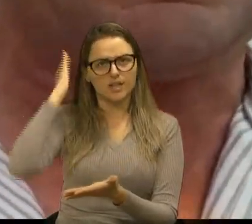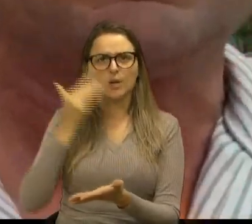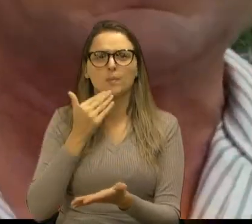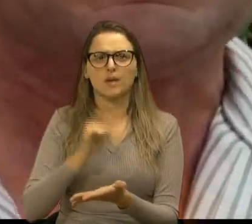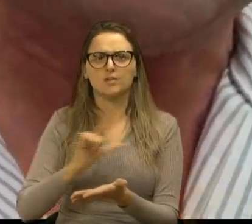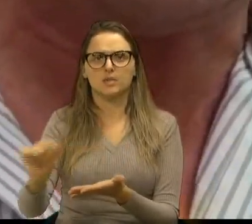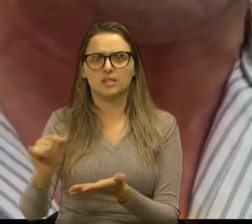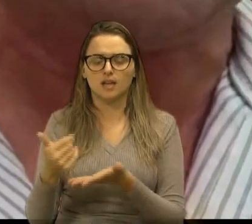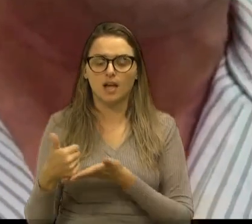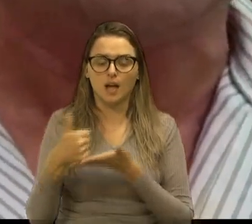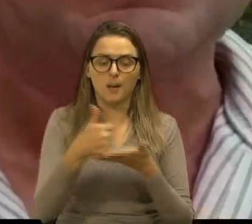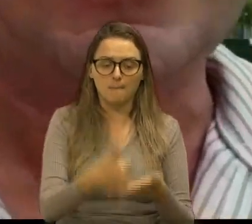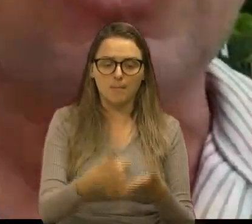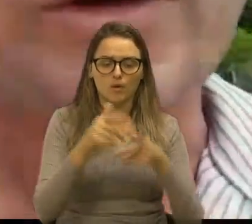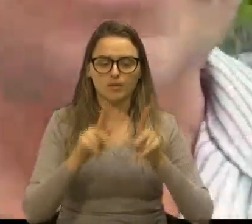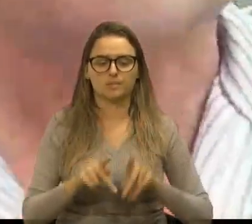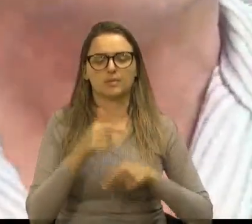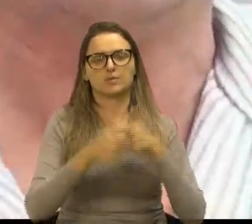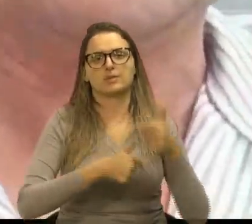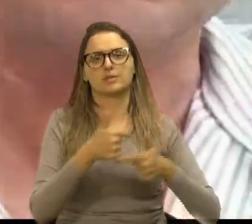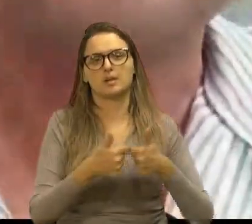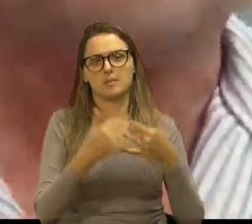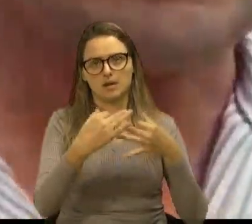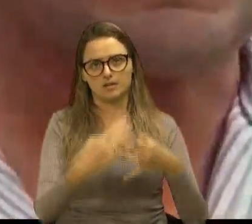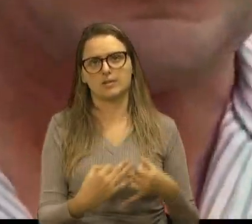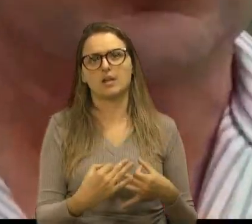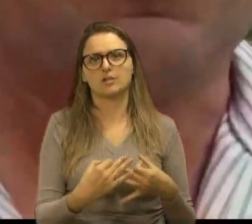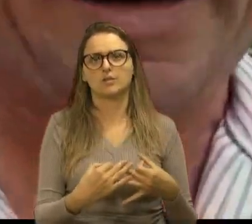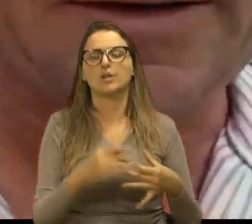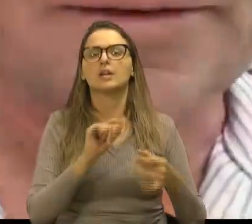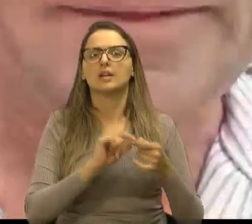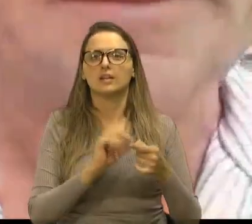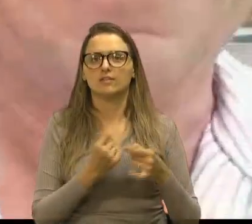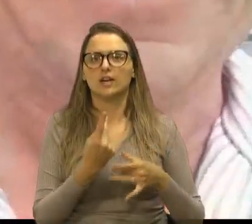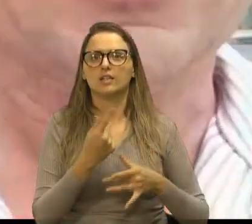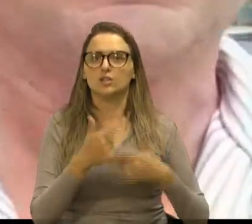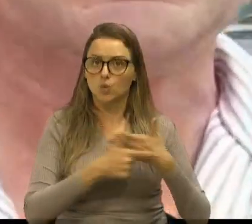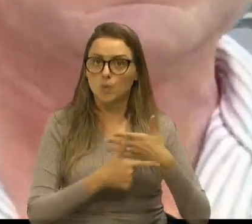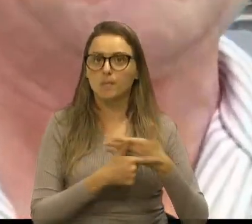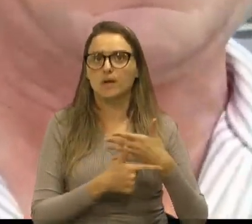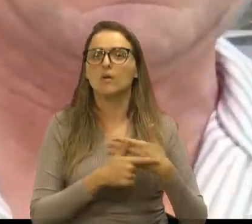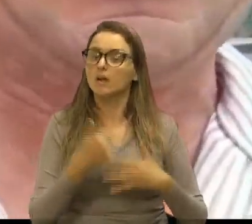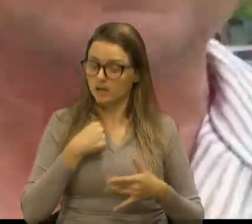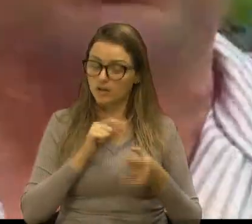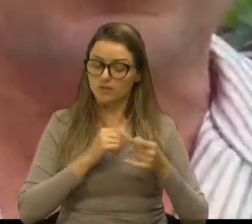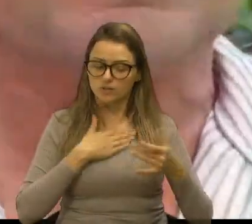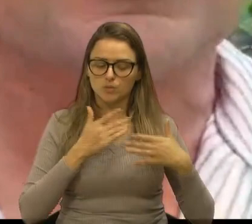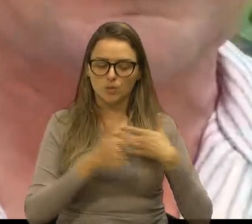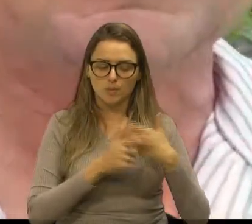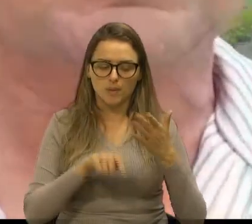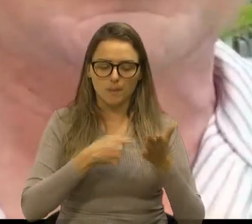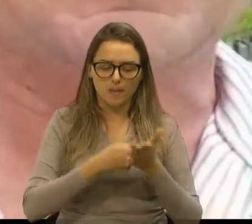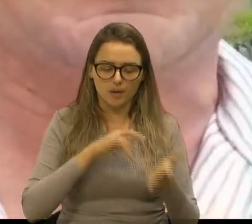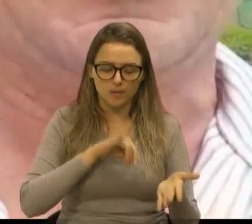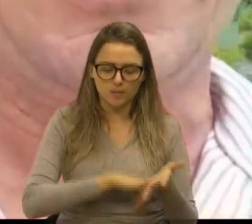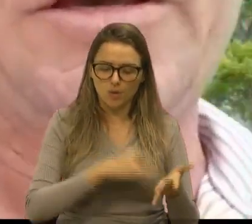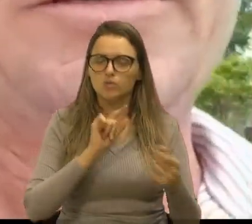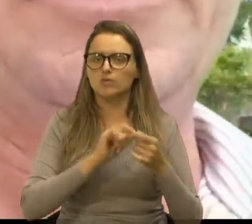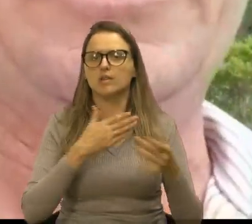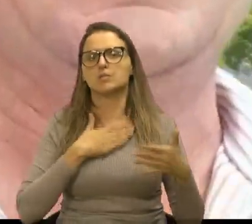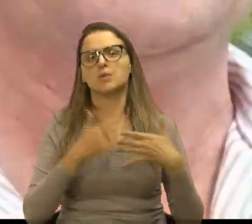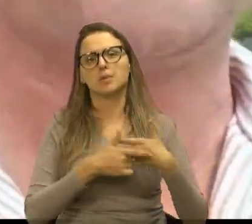trabalha honestamente e com quem faz a sua parte, sabe? Eu estou fazendo a minha parte, pagando impostos e assim por diante.